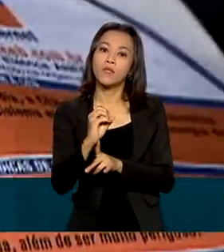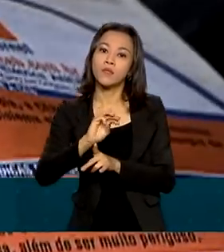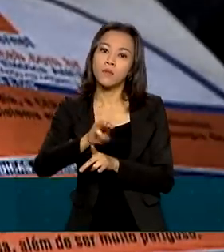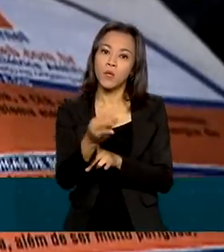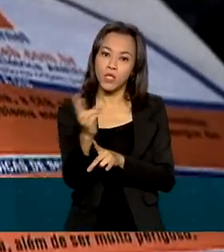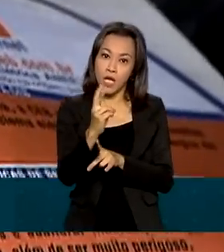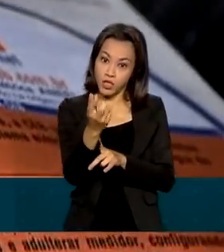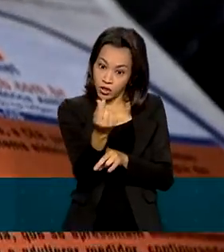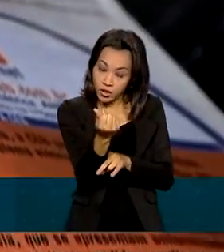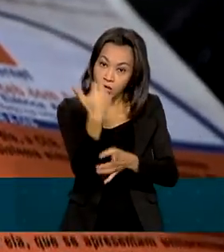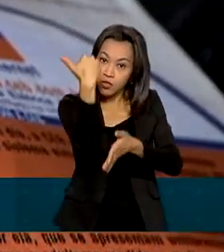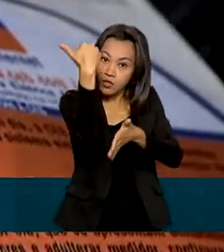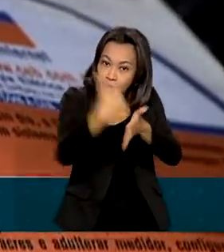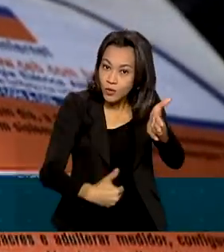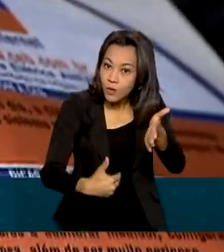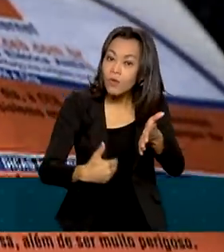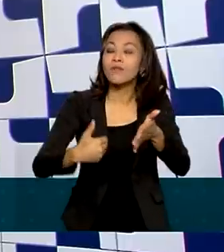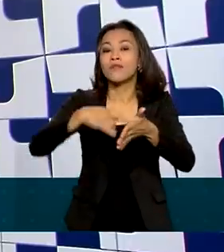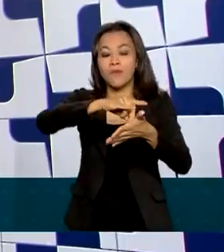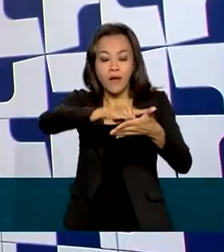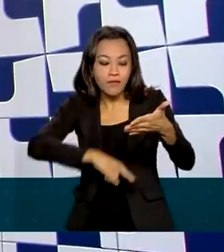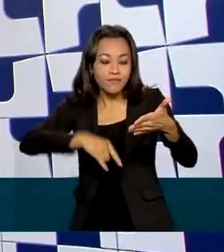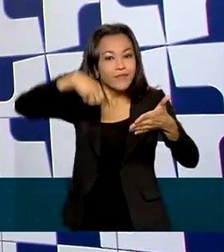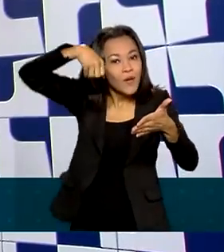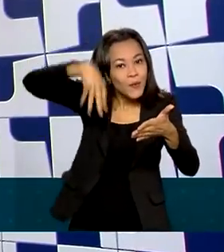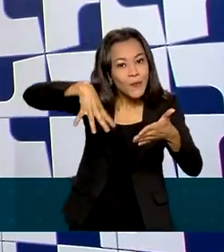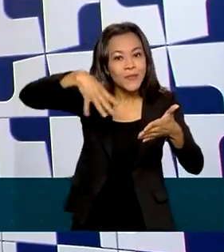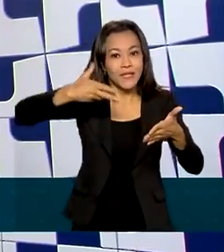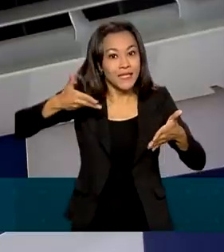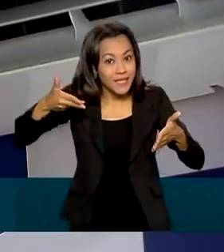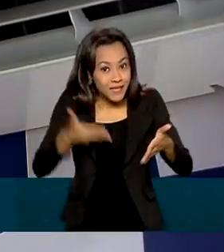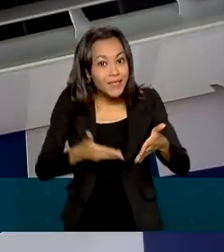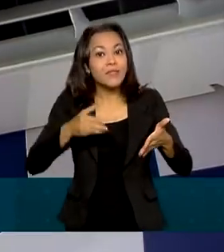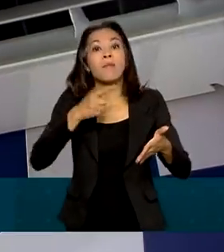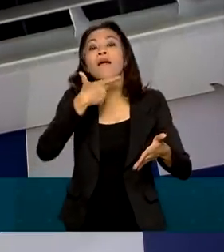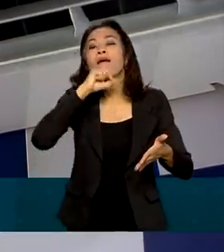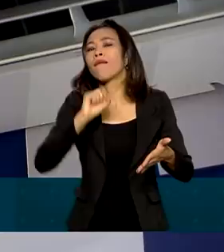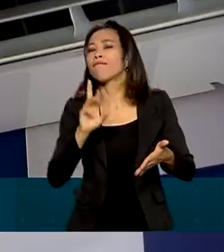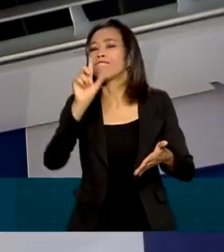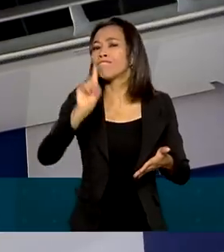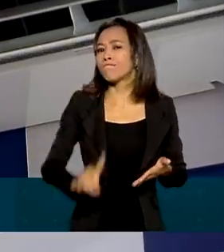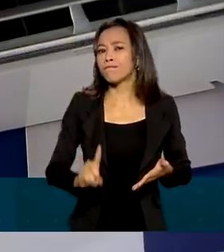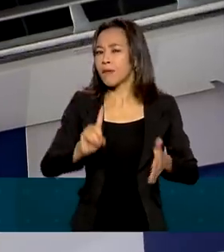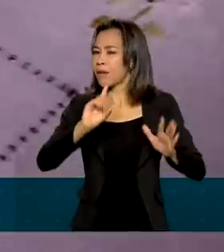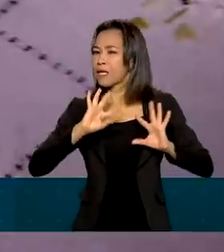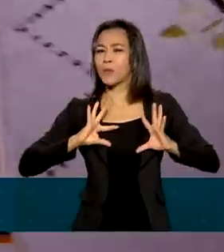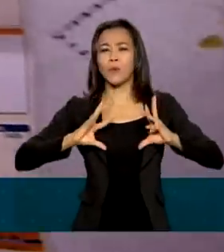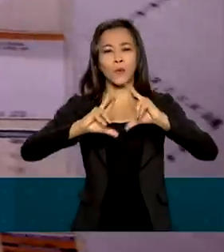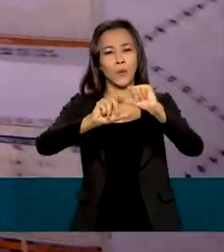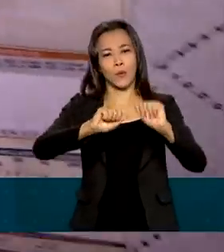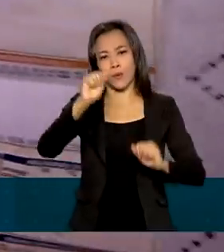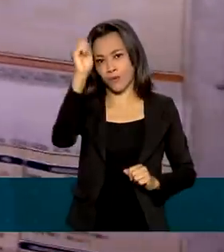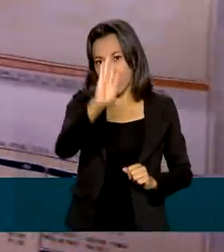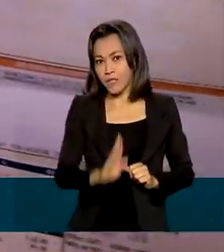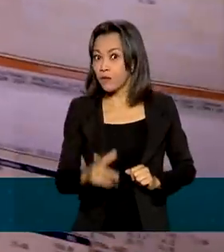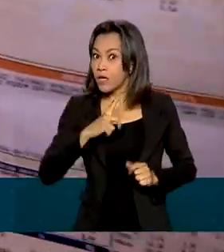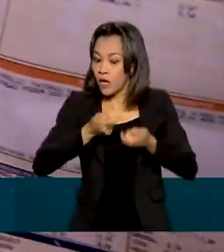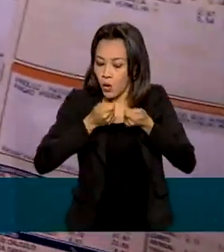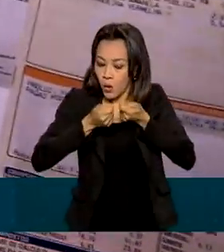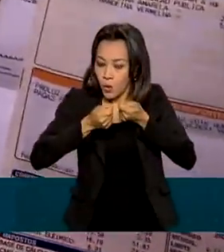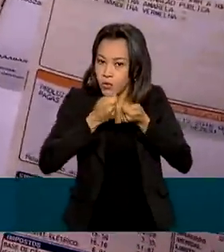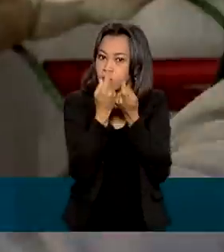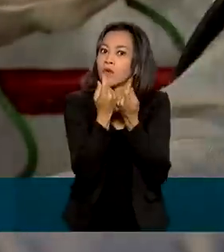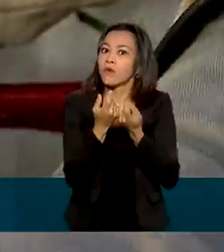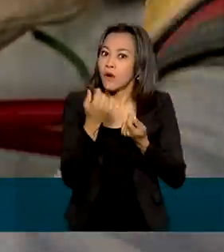em descontos nas contas de luz. O bônus valerá para consumidores de todo o Brasil que economizaram